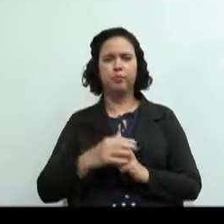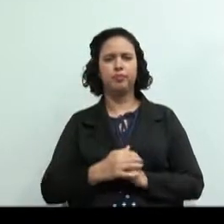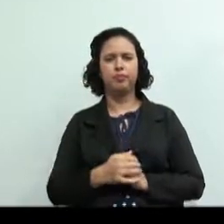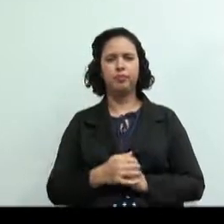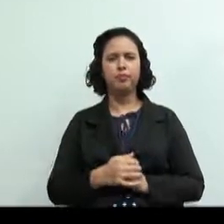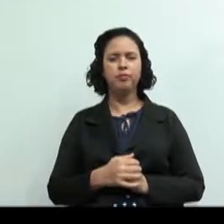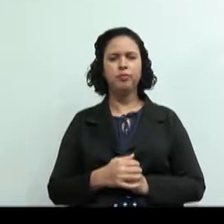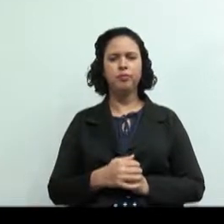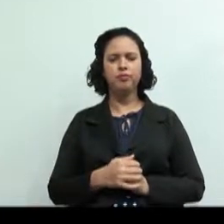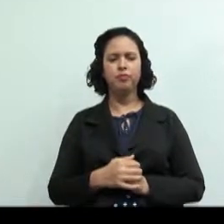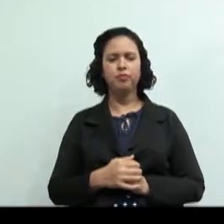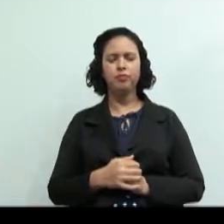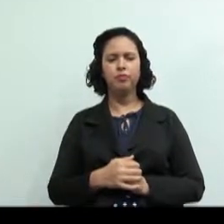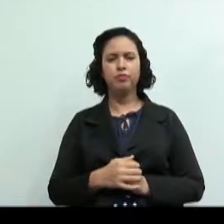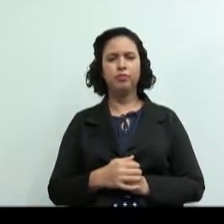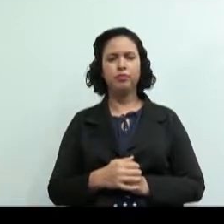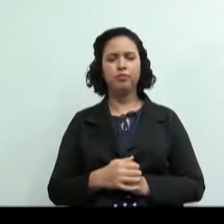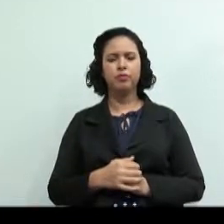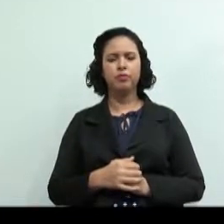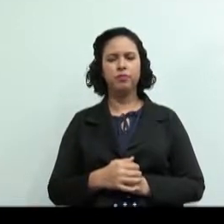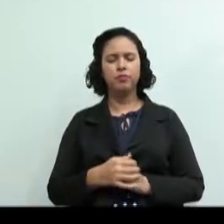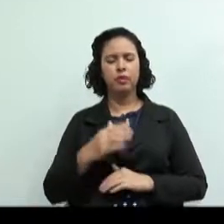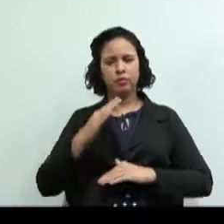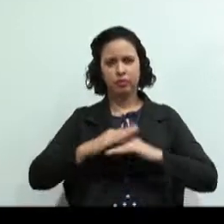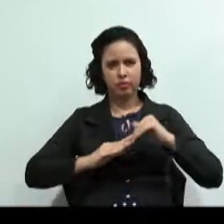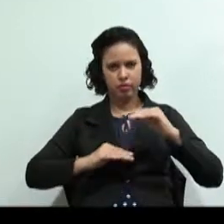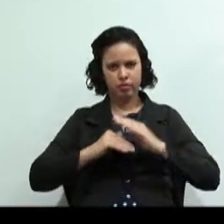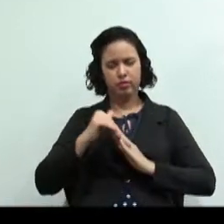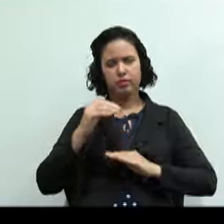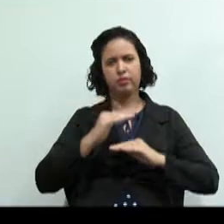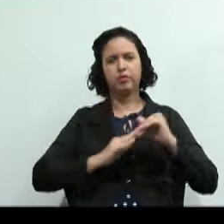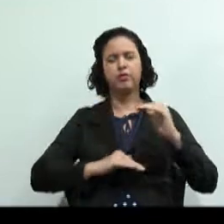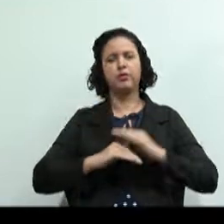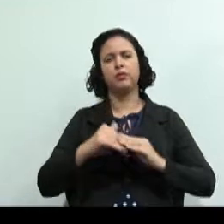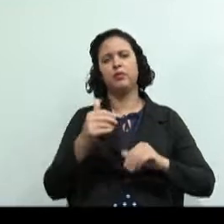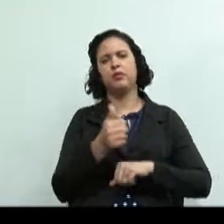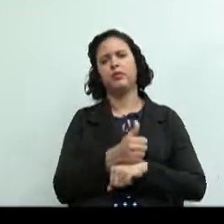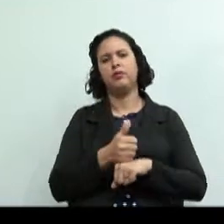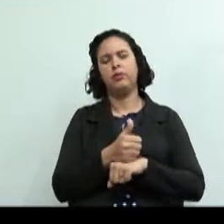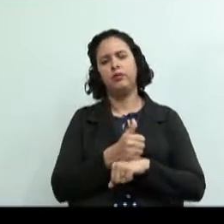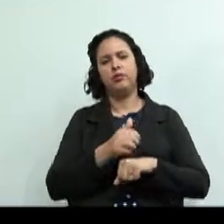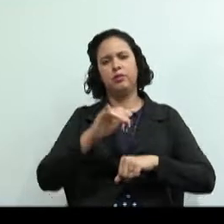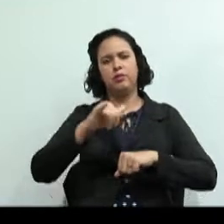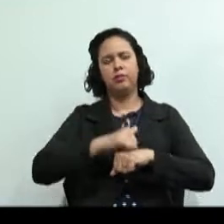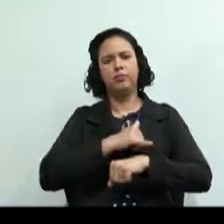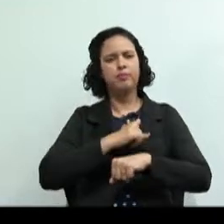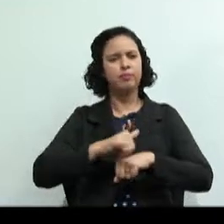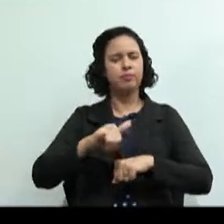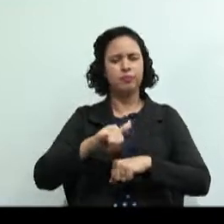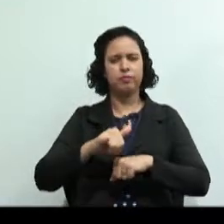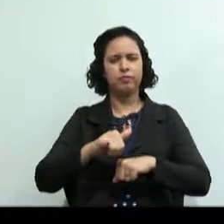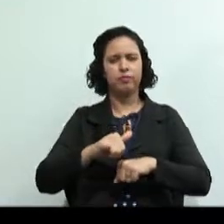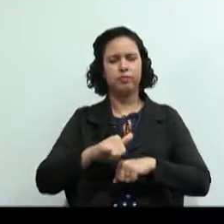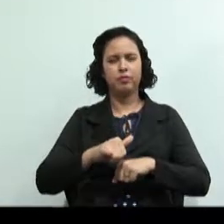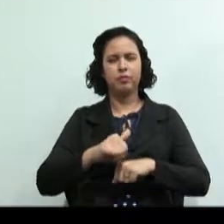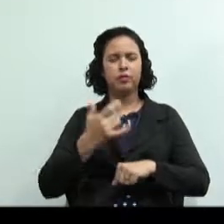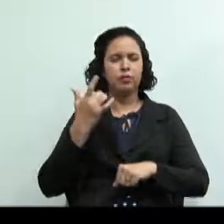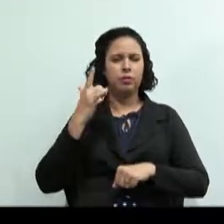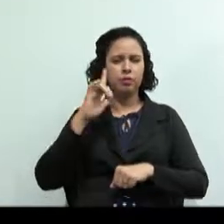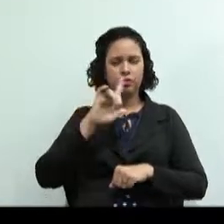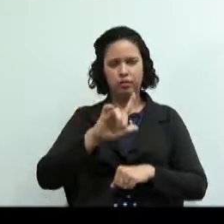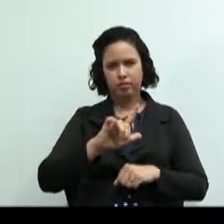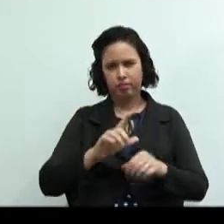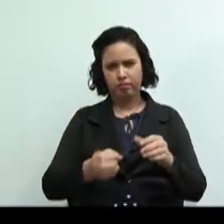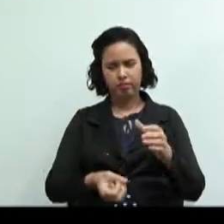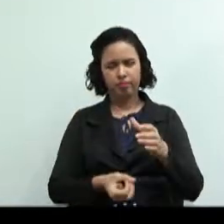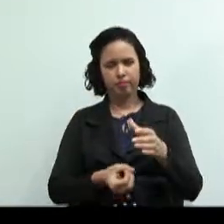nesse contexto profissionais empreendedores e estratégicos seguiram o caminho da cooperativa